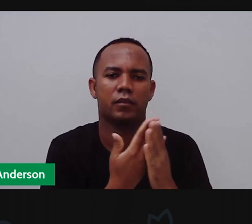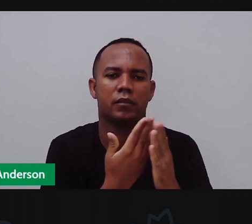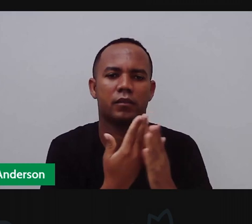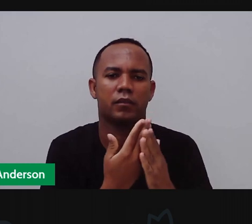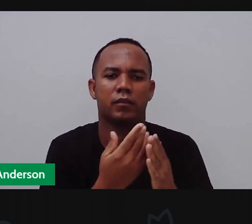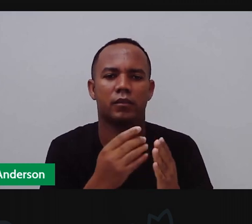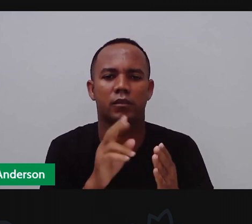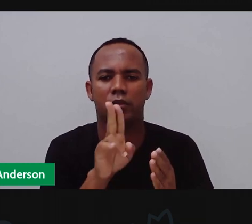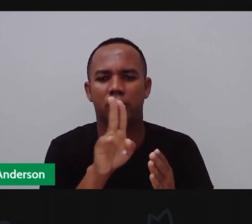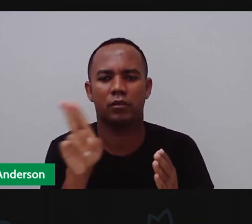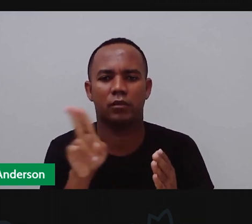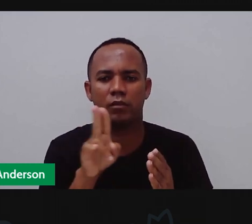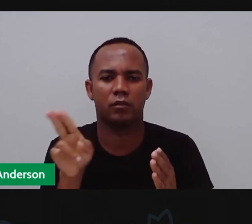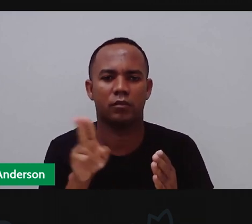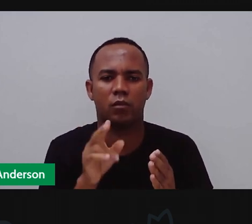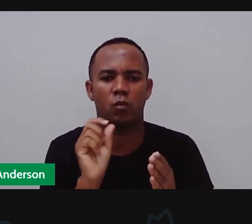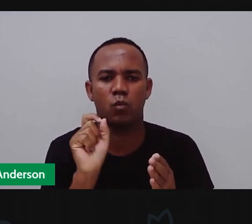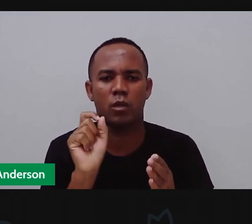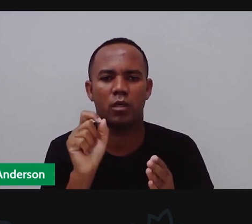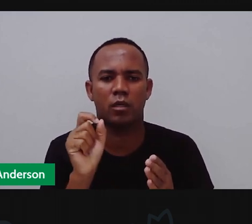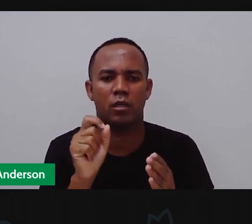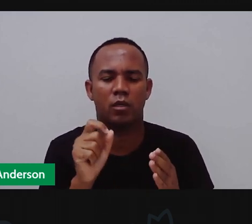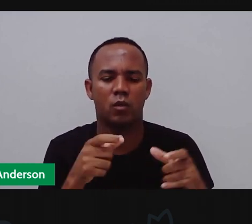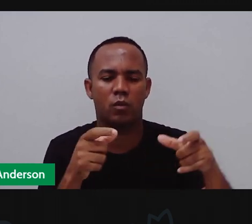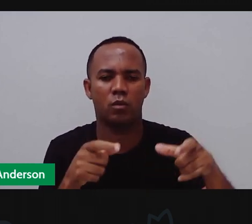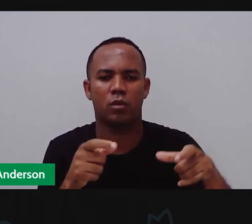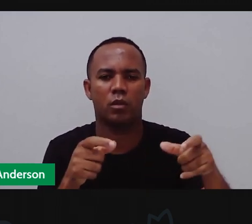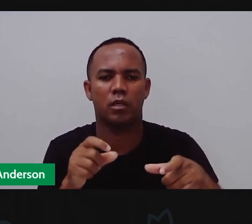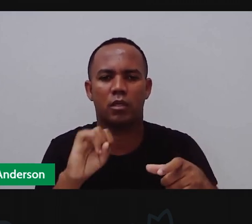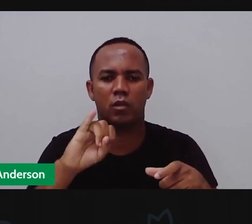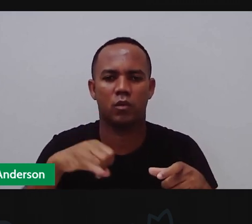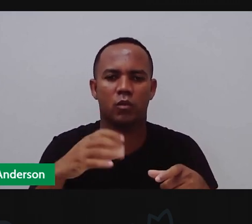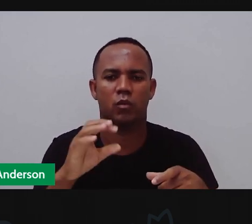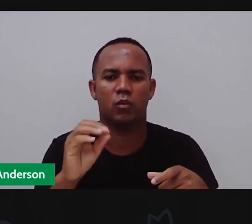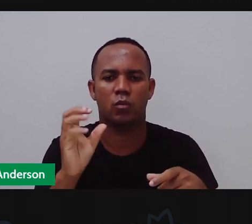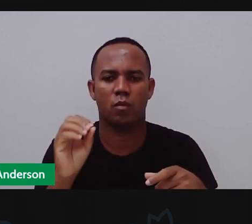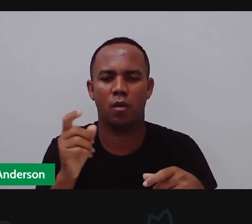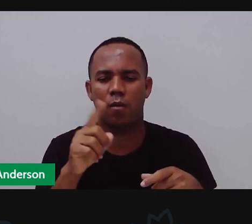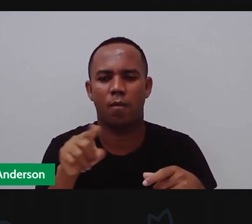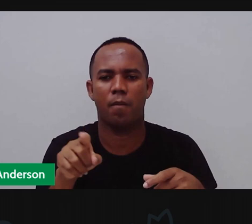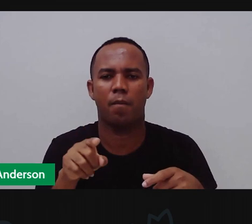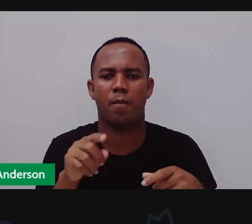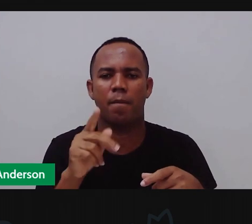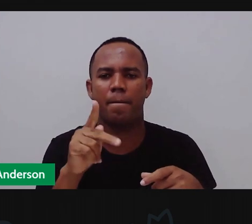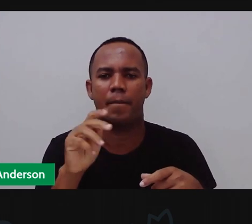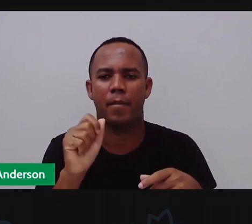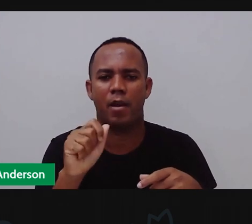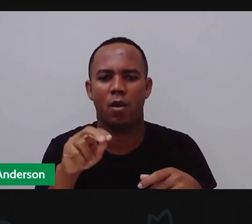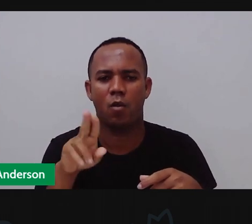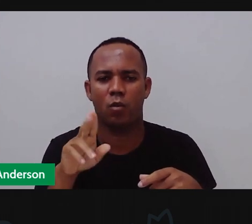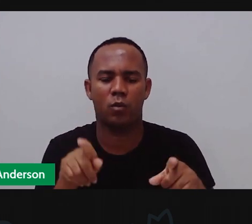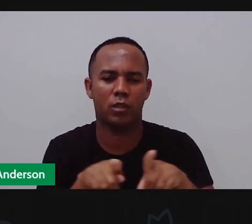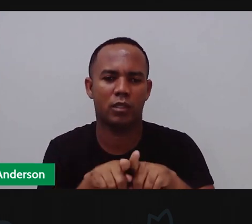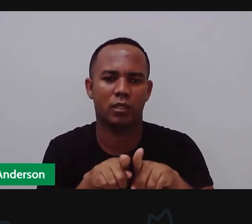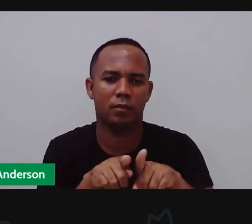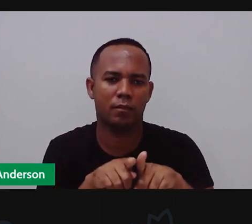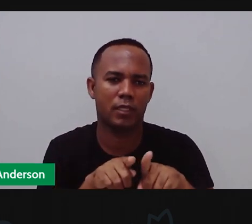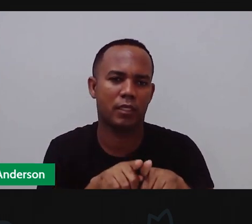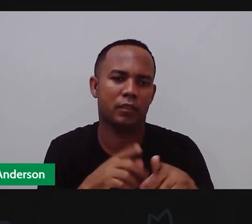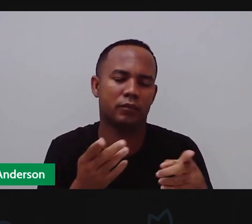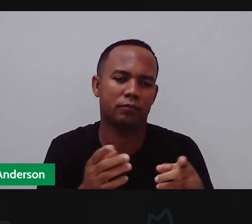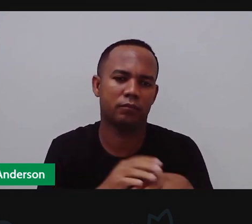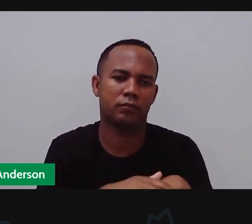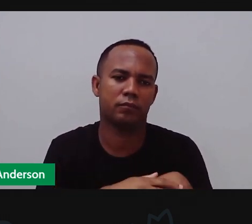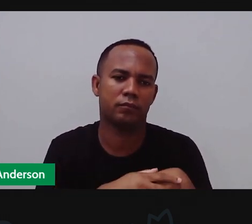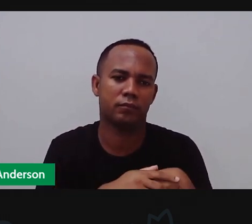Souza, Del Cleciano, que fica lá no João Paulo, para Maria José Dantas Carneiro, né? Escola Maria José Dantas